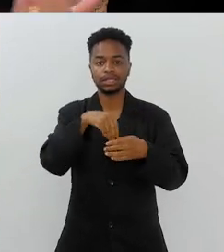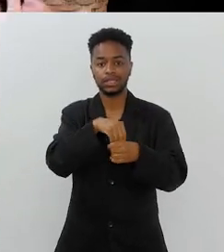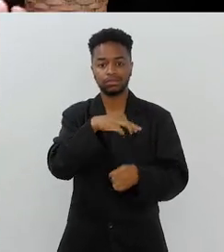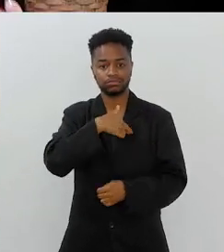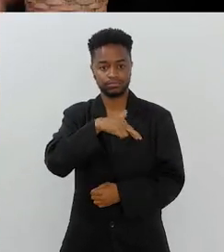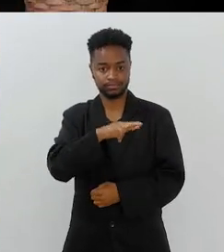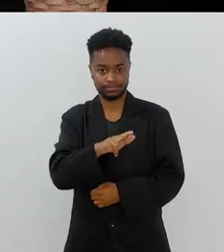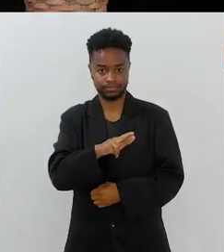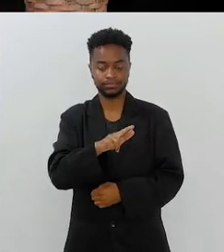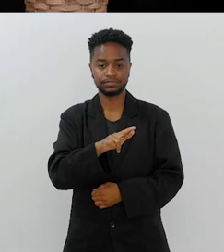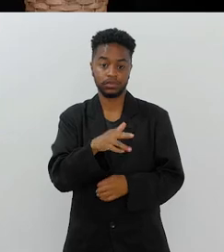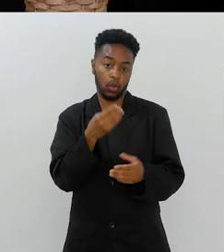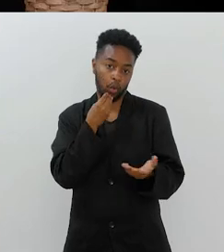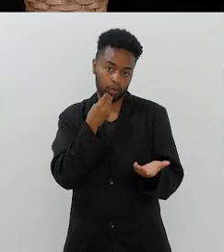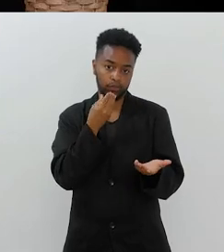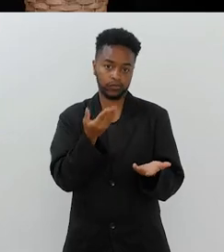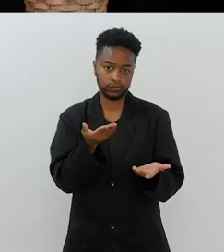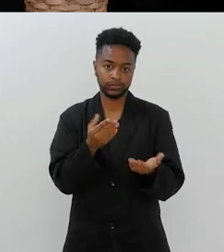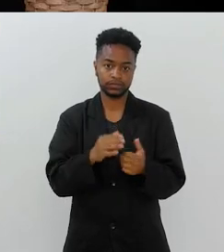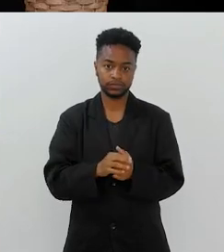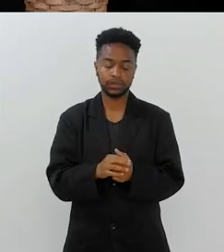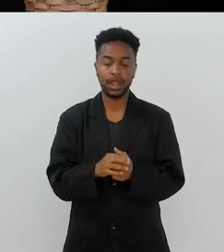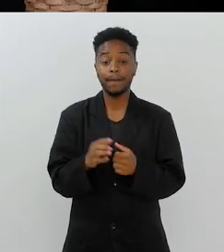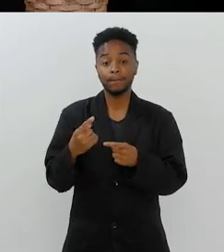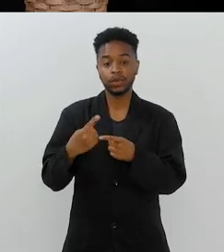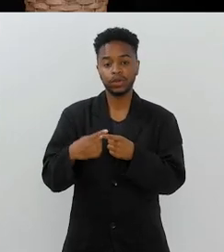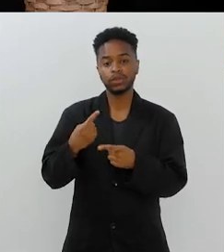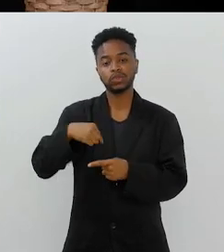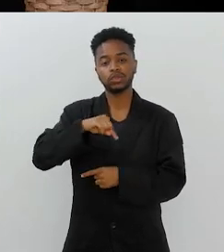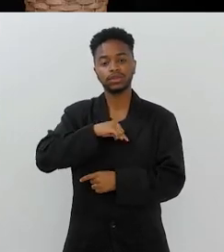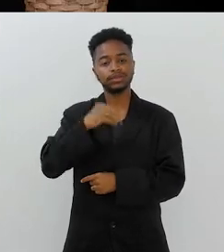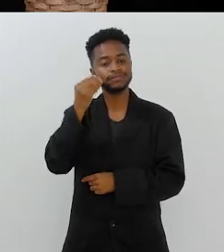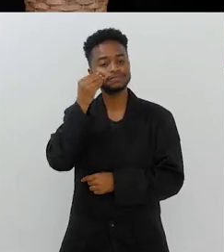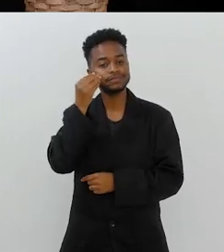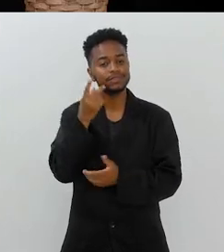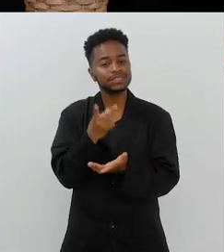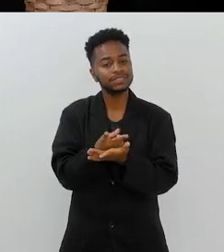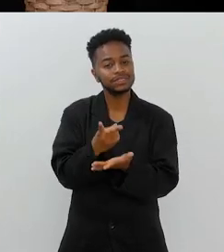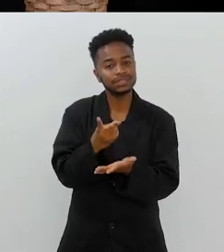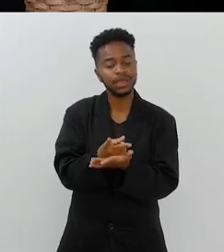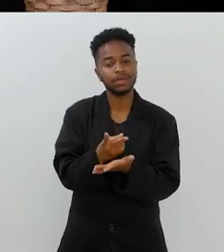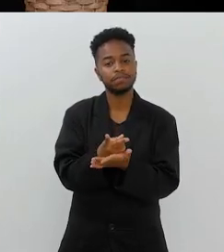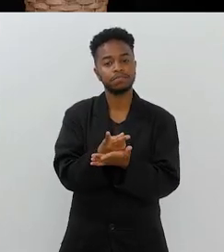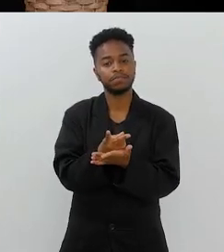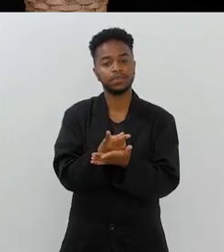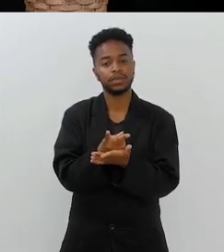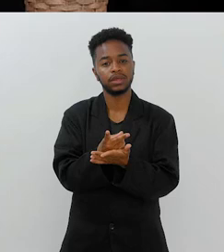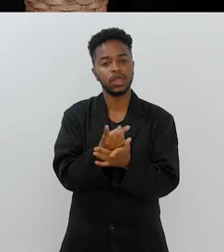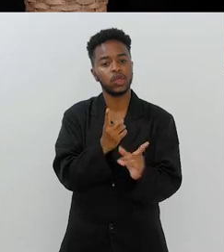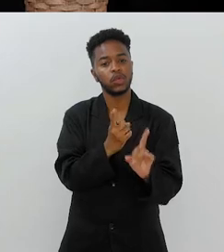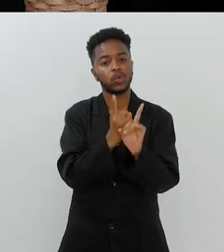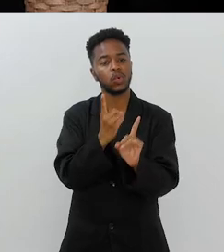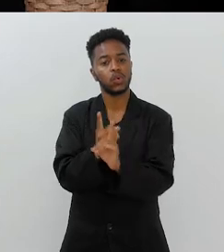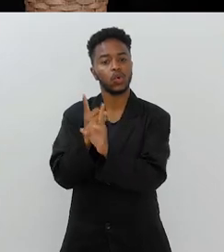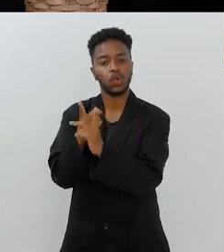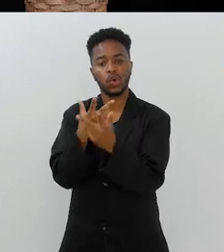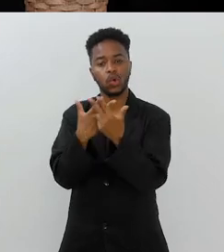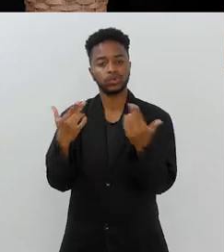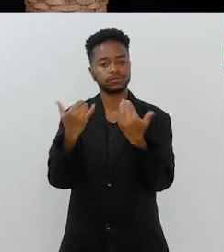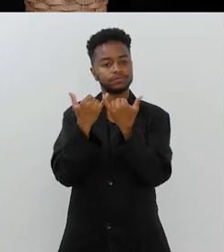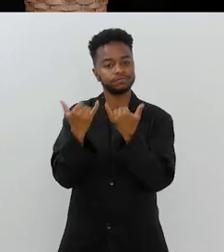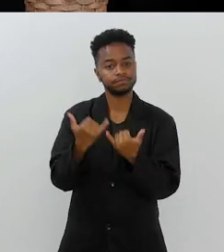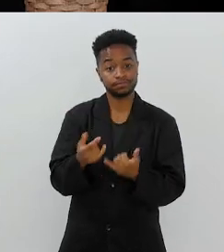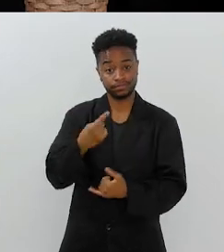que ele desenvolve na vida religiosa. claro, na vida a gente sempre busca aquilo que se